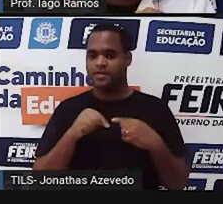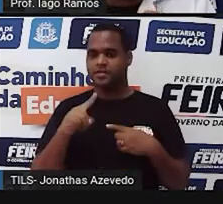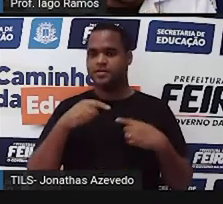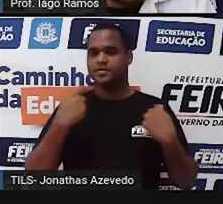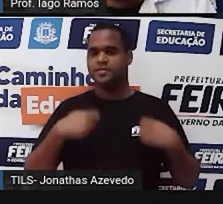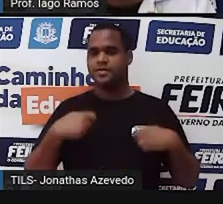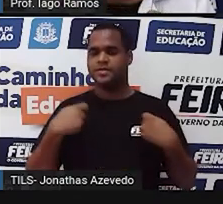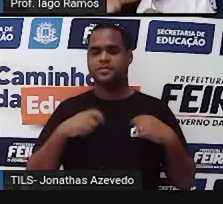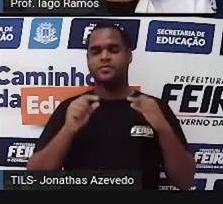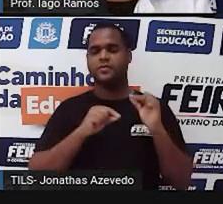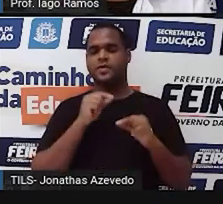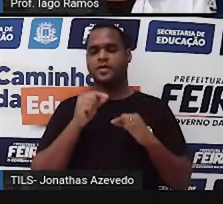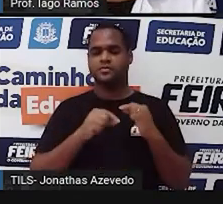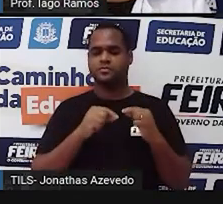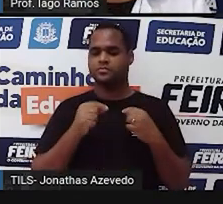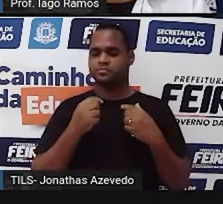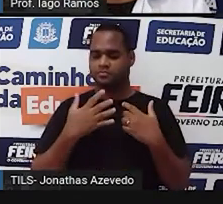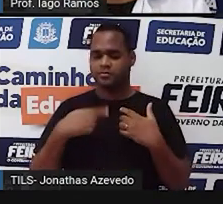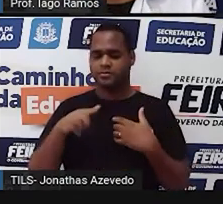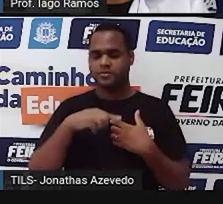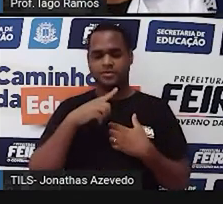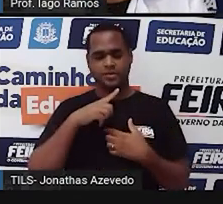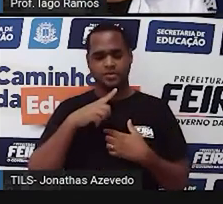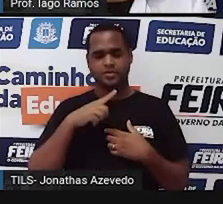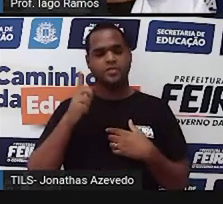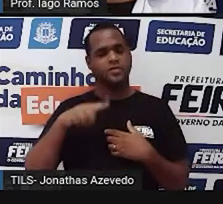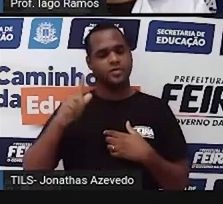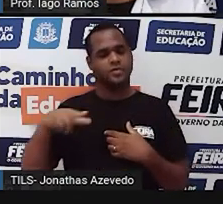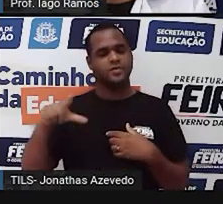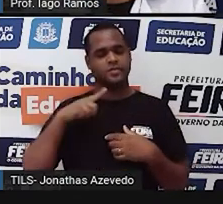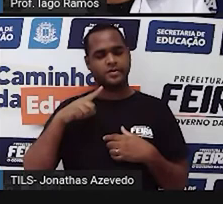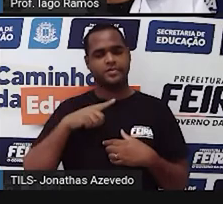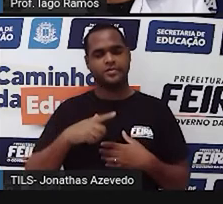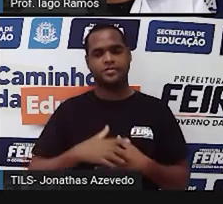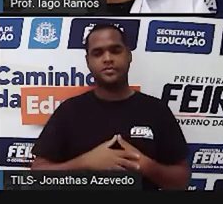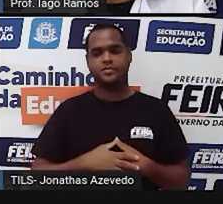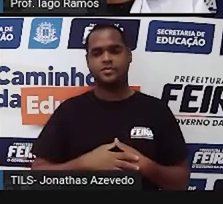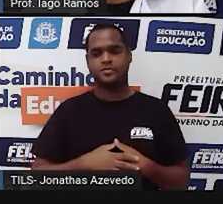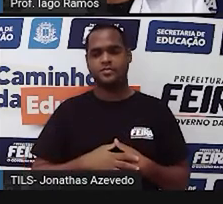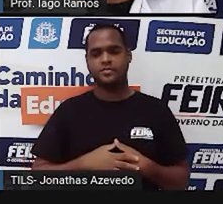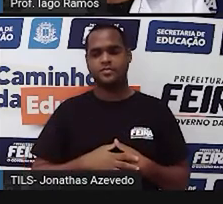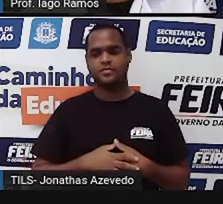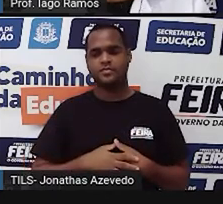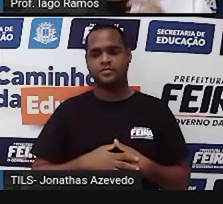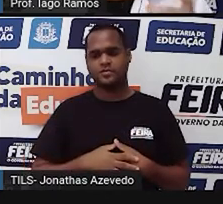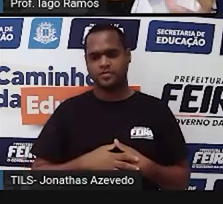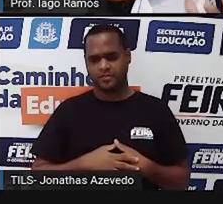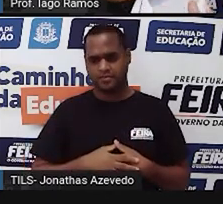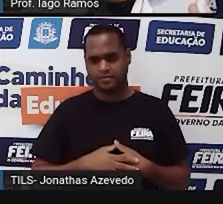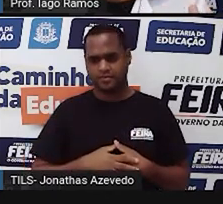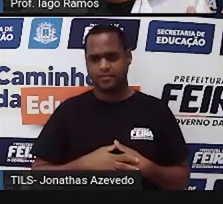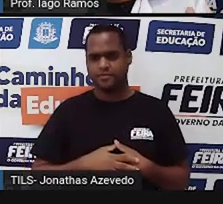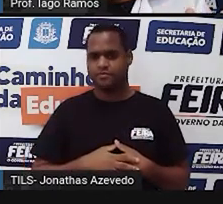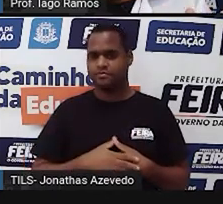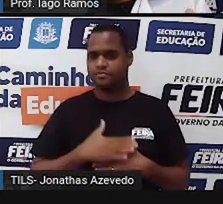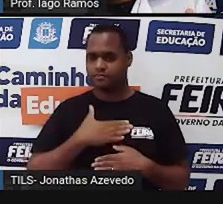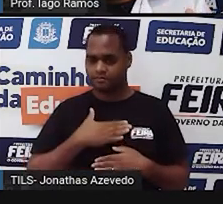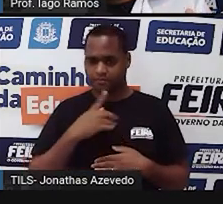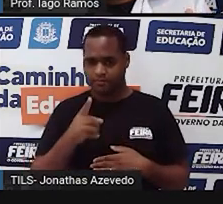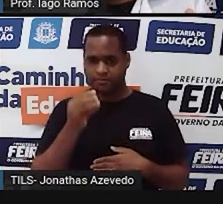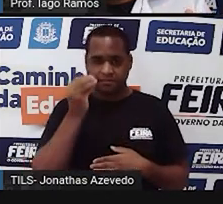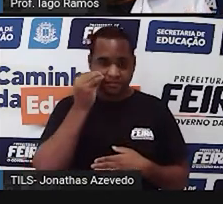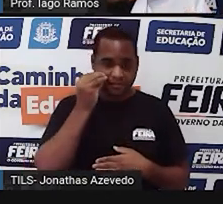pouquinho mais além do que a gente já foi nas outras duas. Certo? Beleza? Você gostaria de tentar?